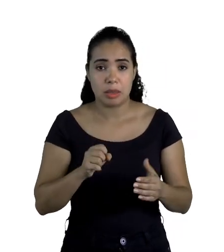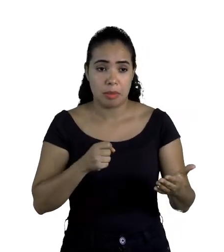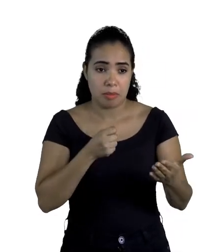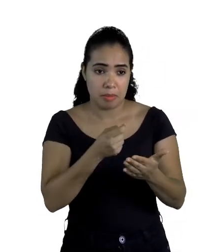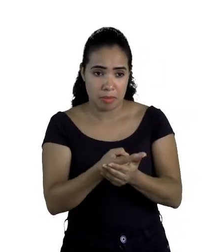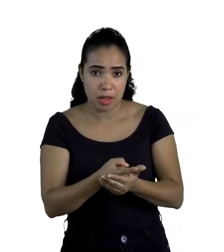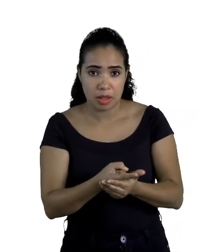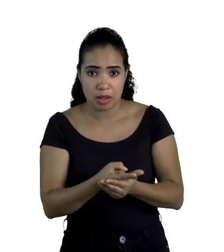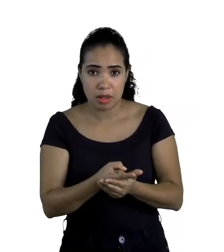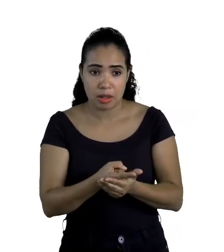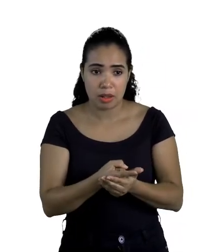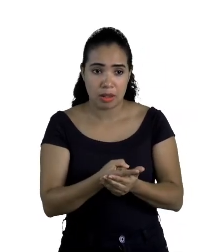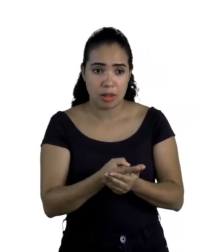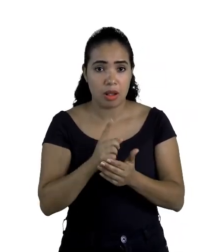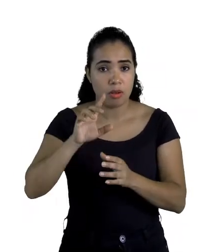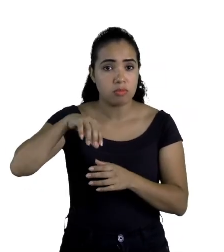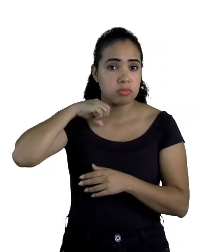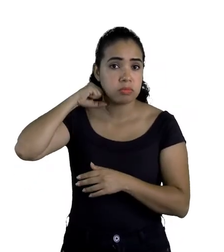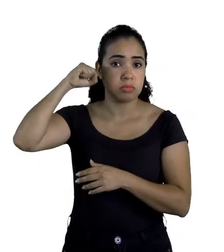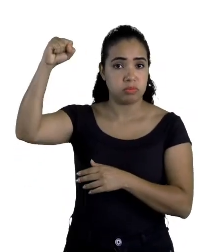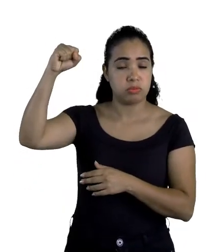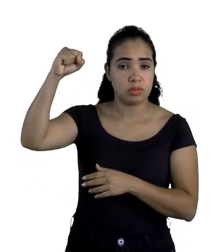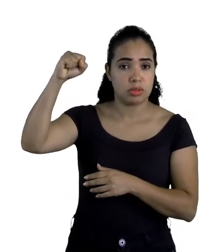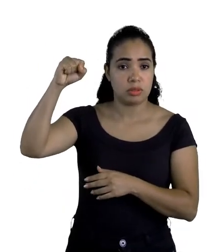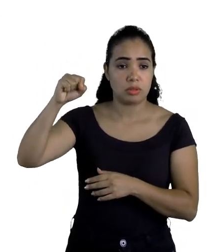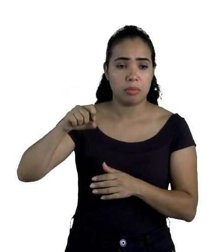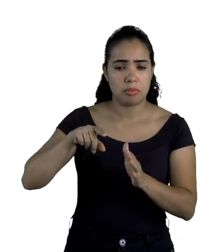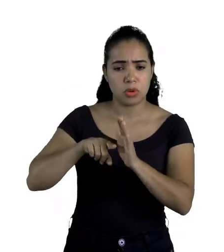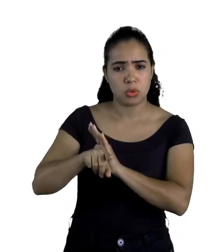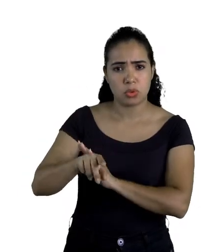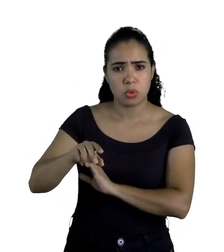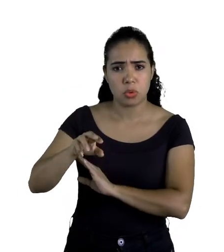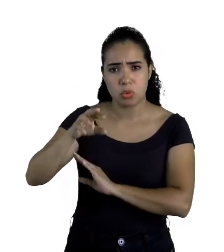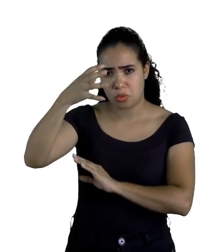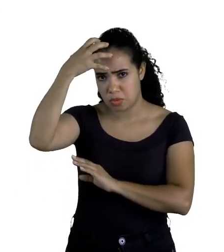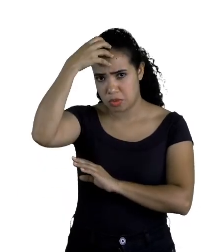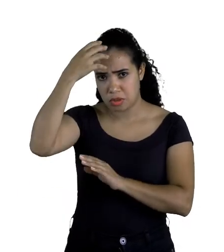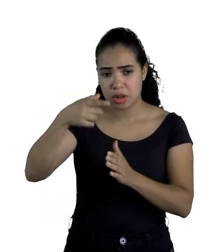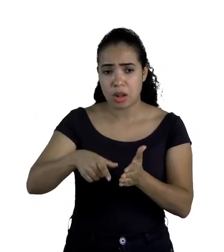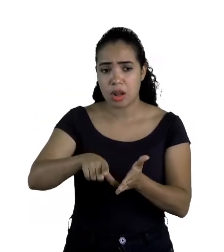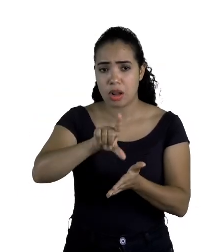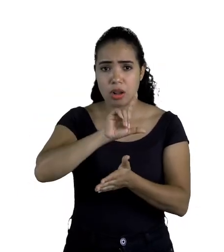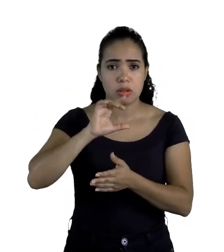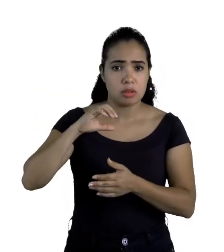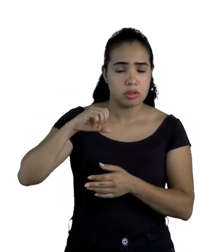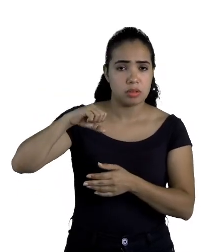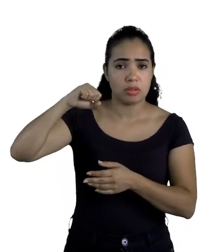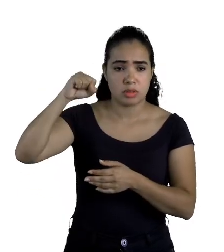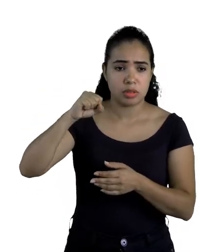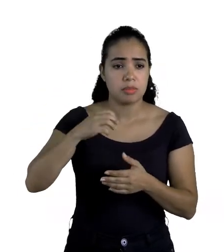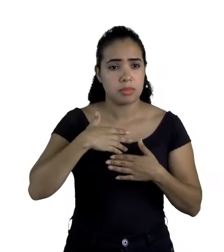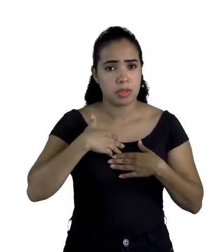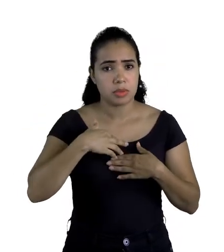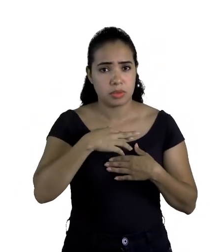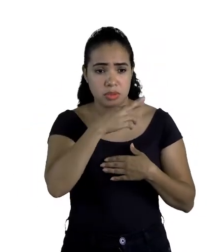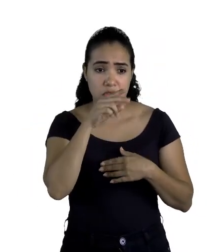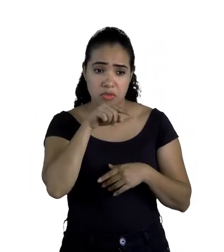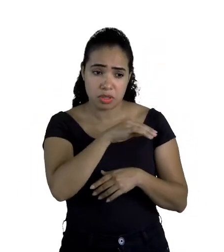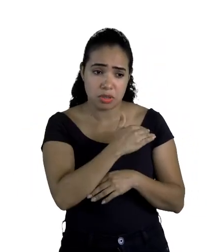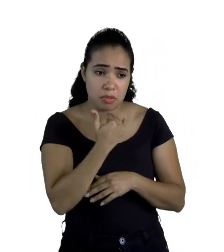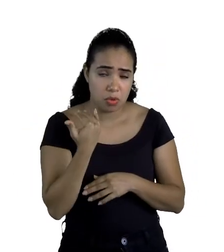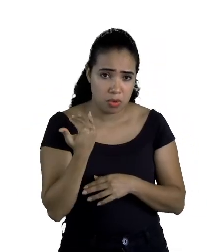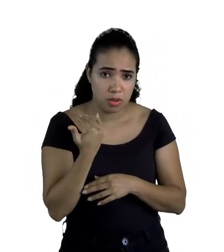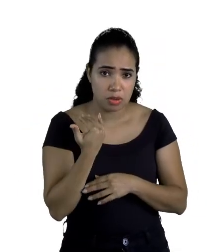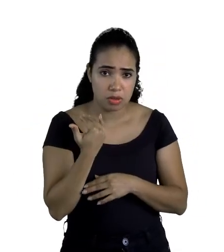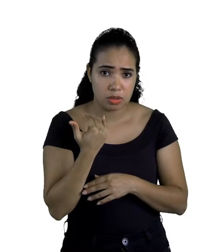e lhe mandar para a forca? Perguntou o rei. Antes de eu subir para a forca, rei meu senhor morrerá. No